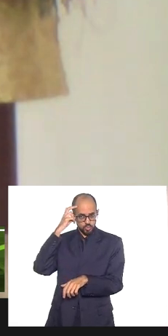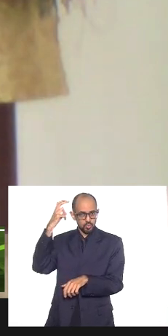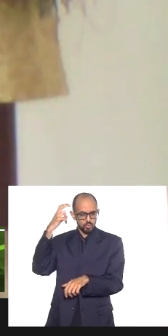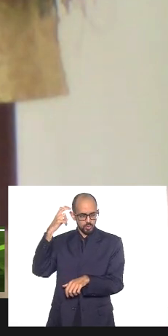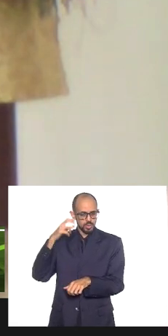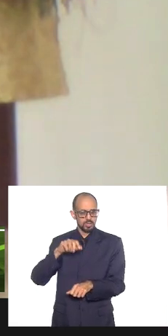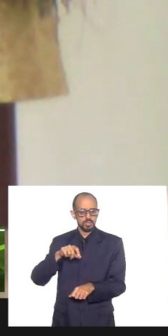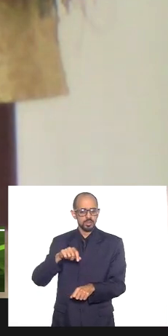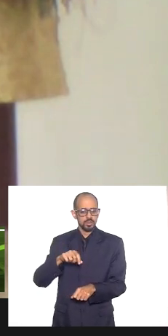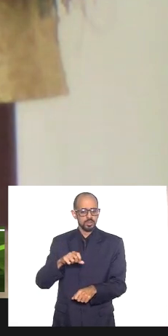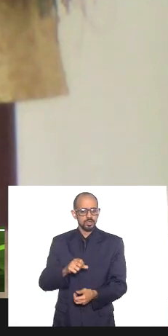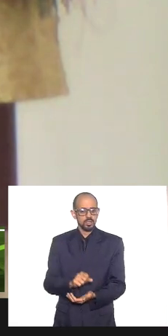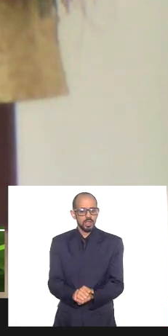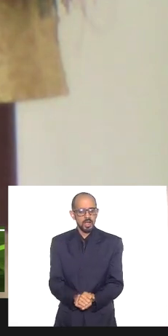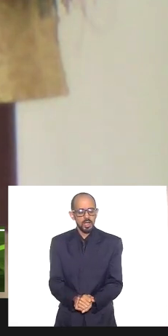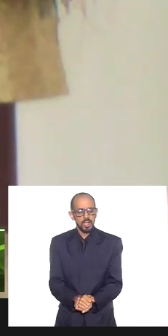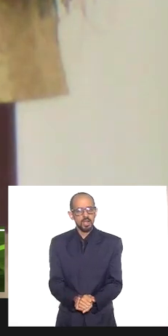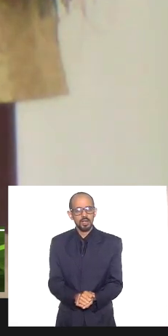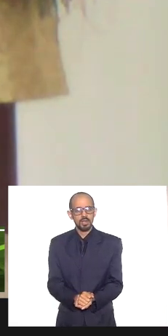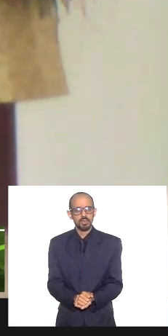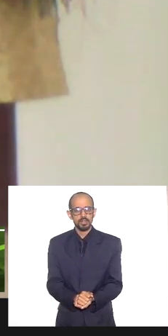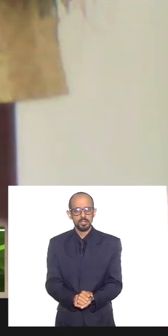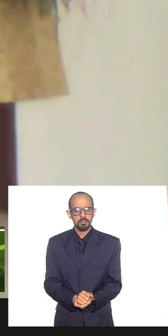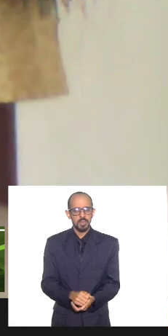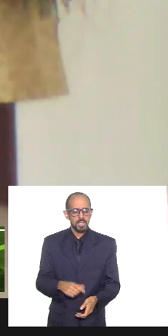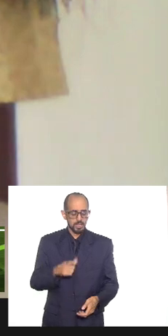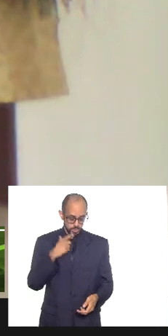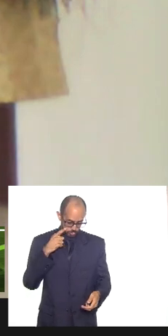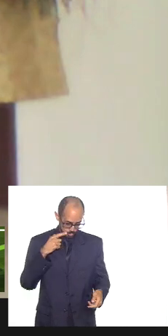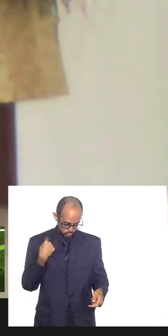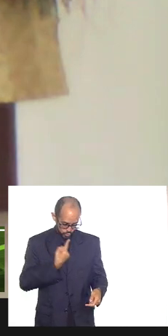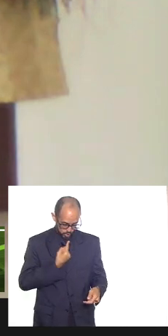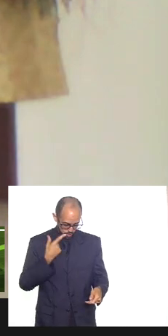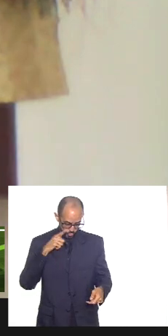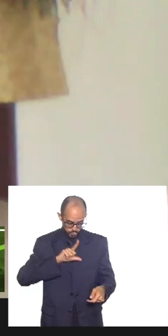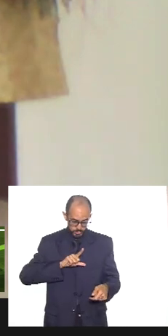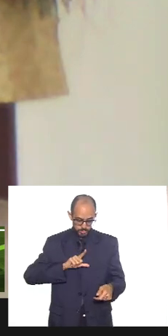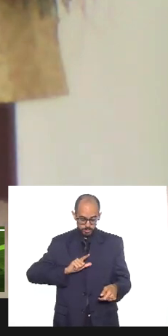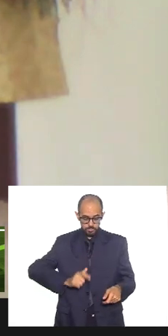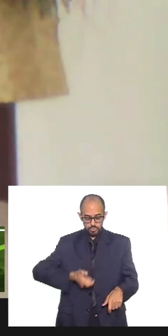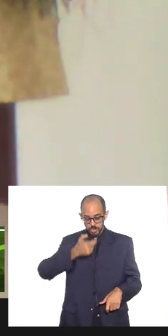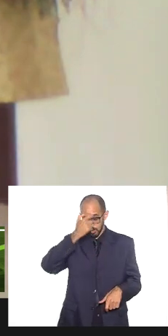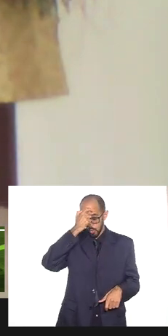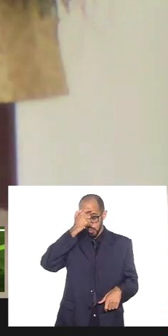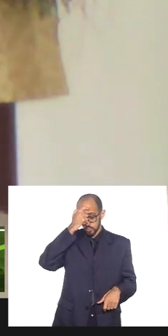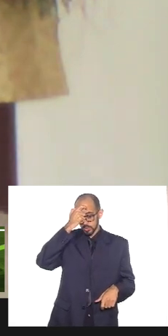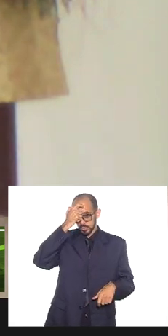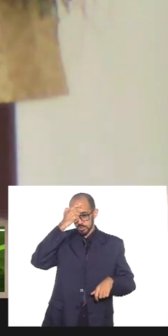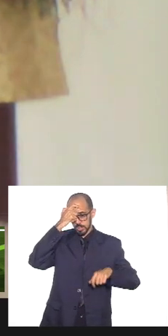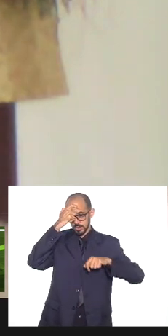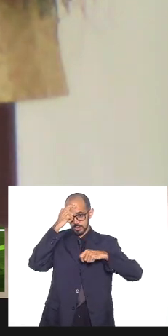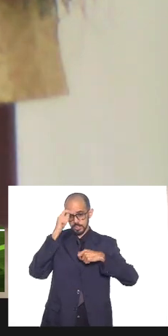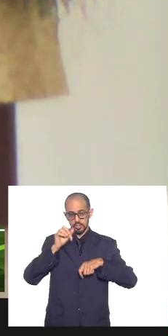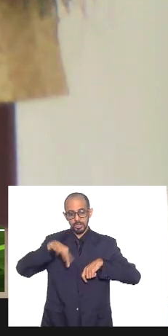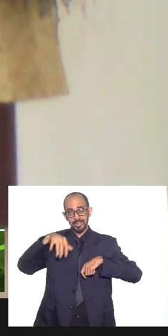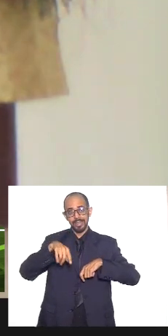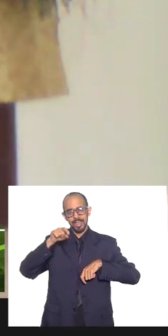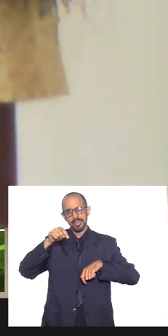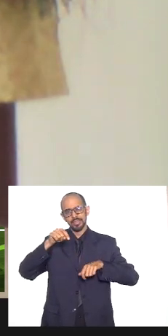Queria dizer isso para que a gente até tomasse consciência de que a gente está aqui reunido nessa